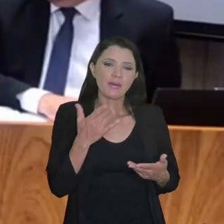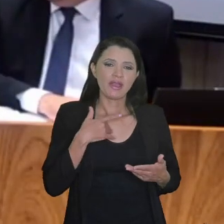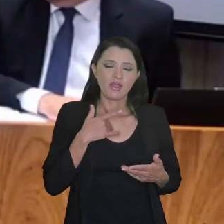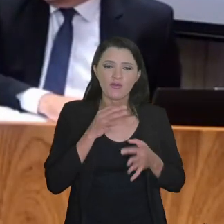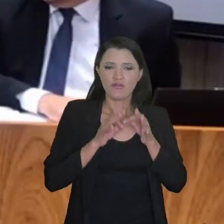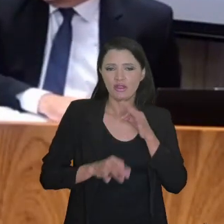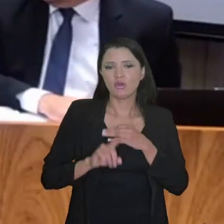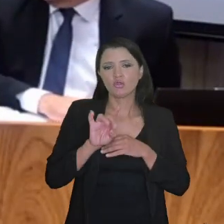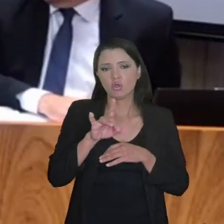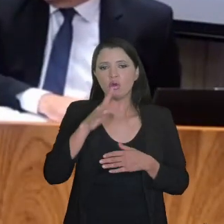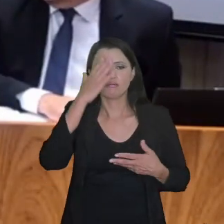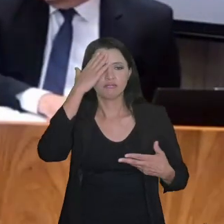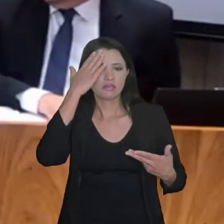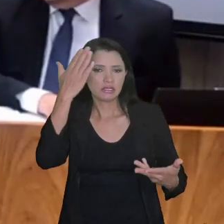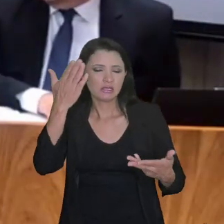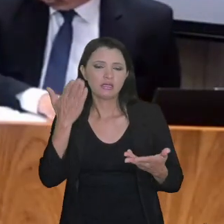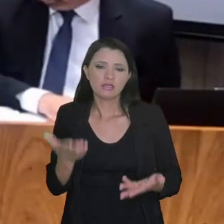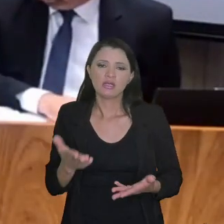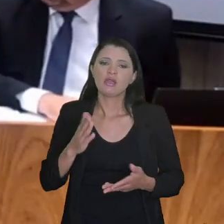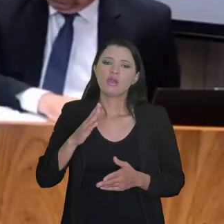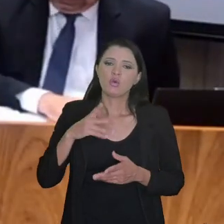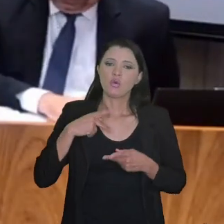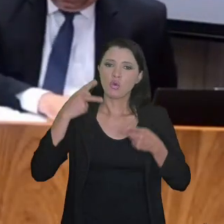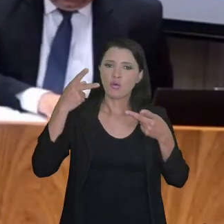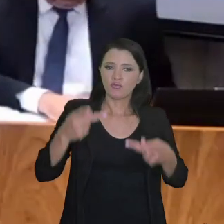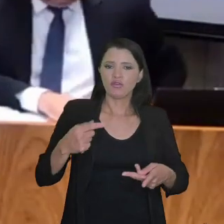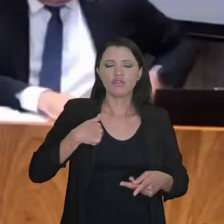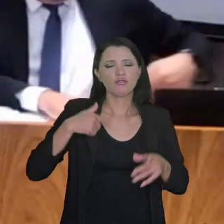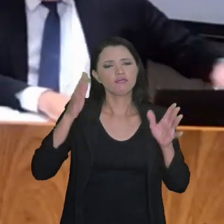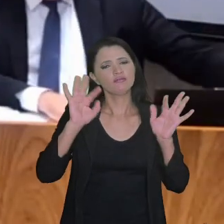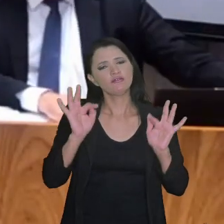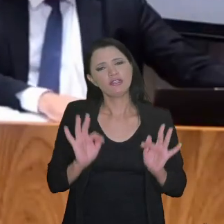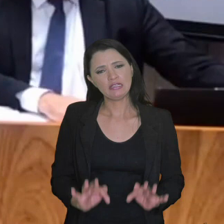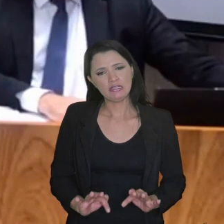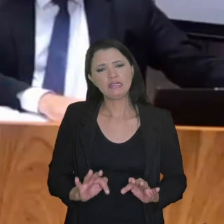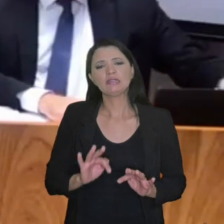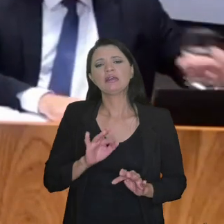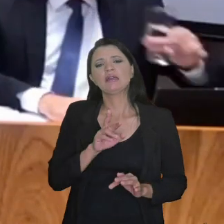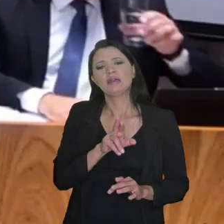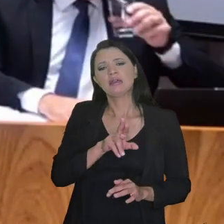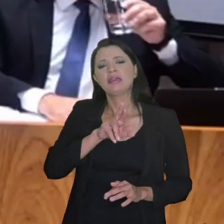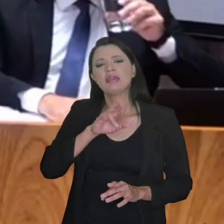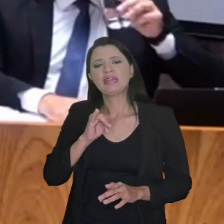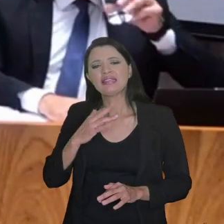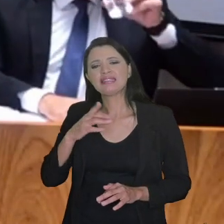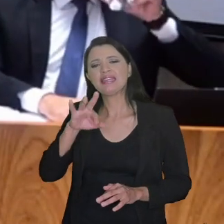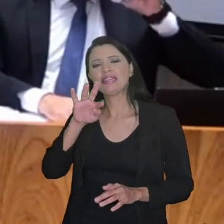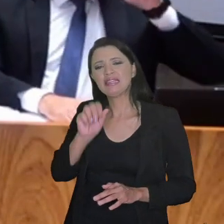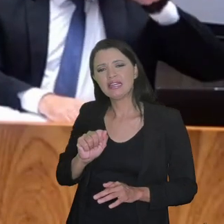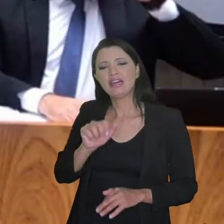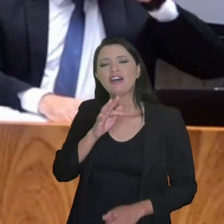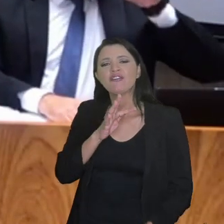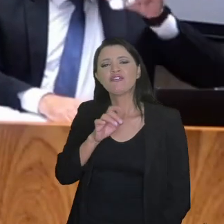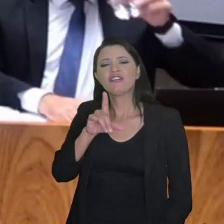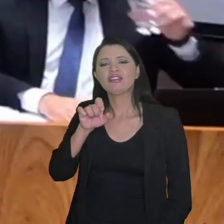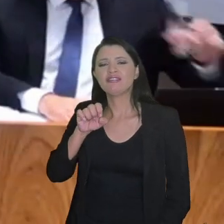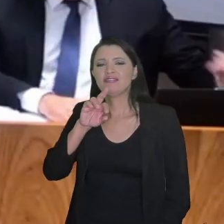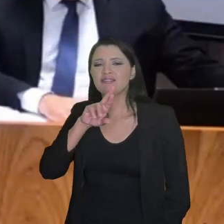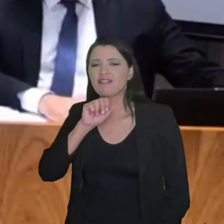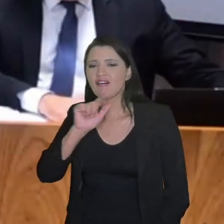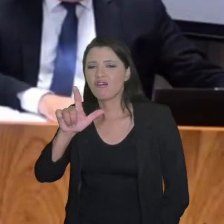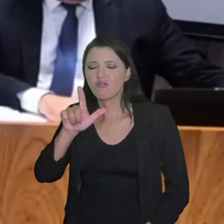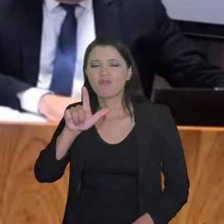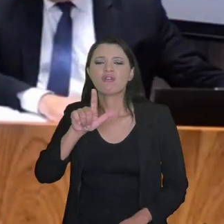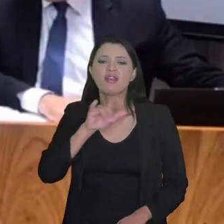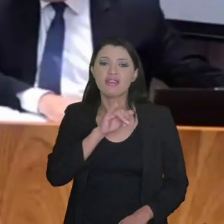Então, só para agradecer o honroso convite, fiquei muito feliz e a Receita Federal agradece